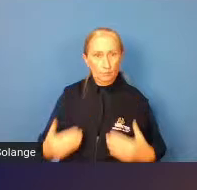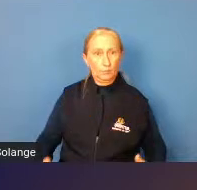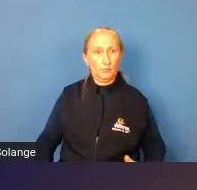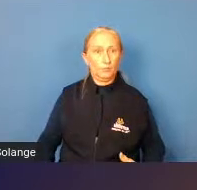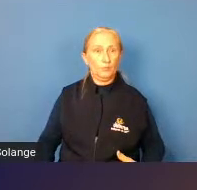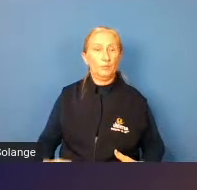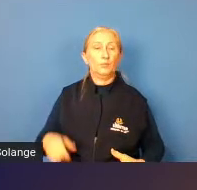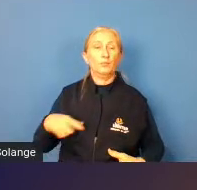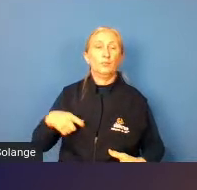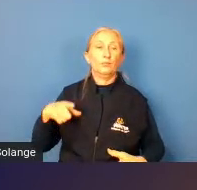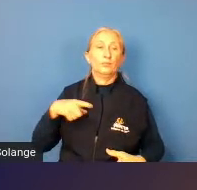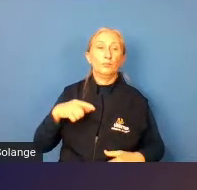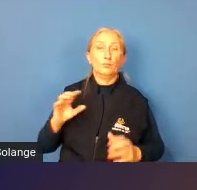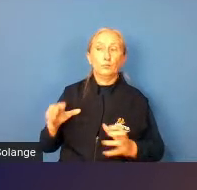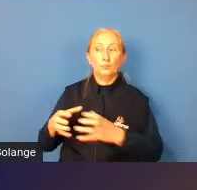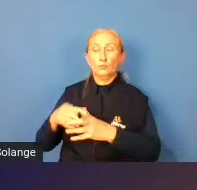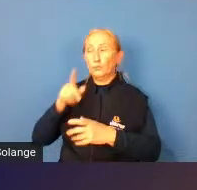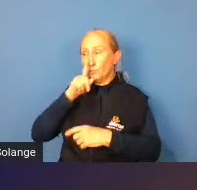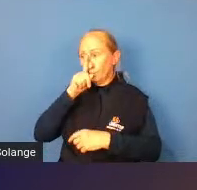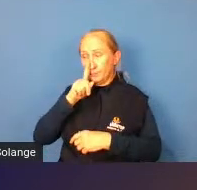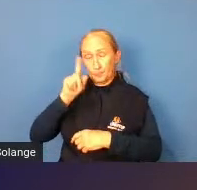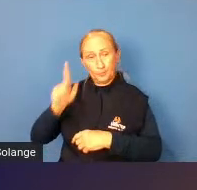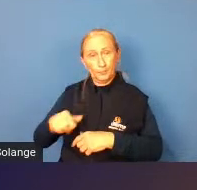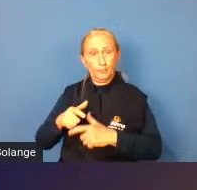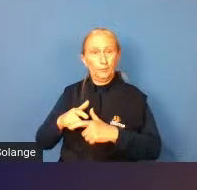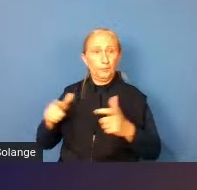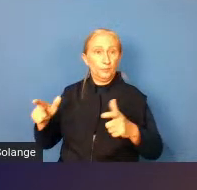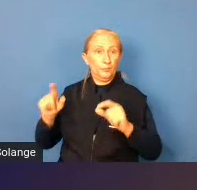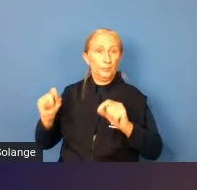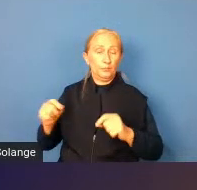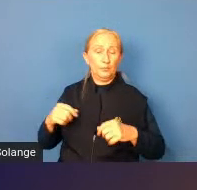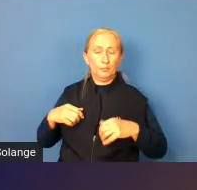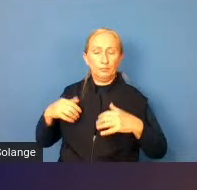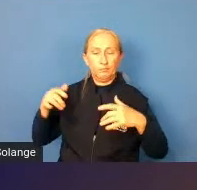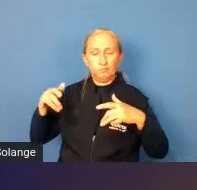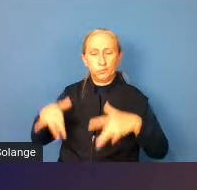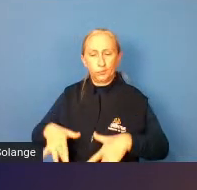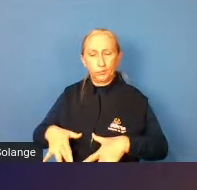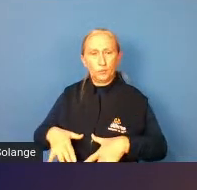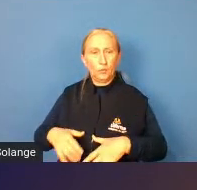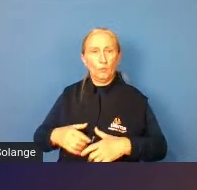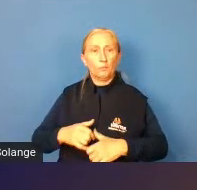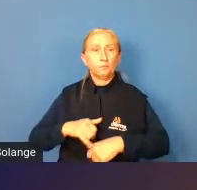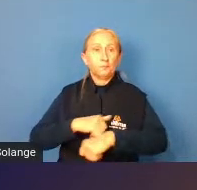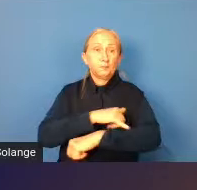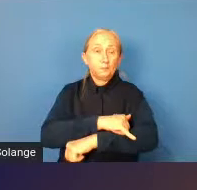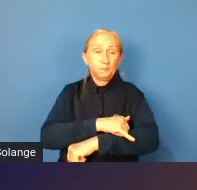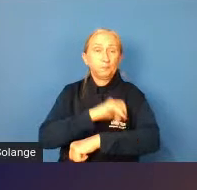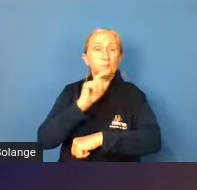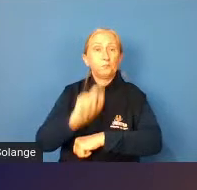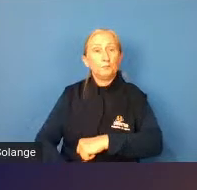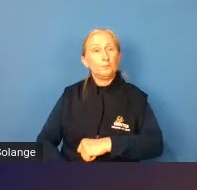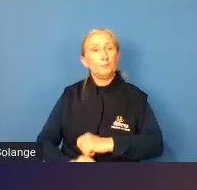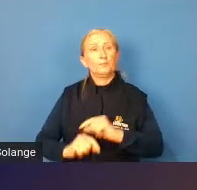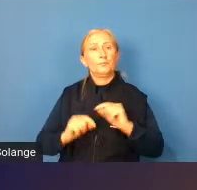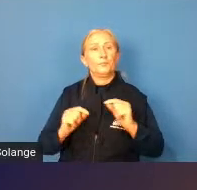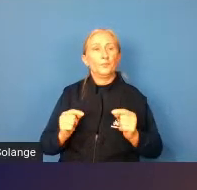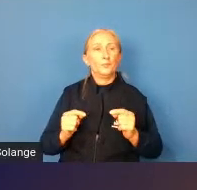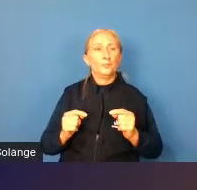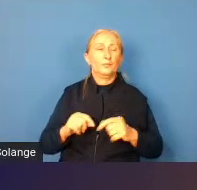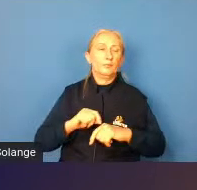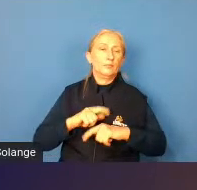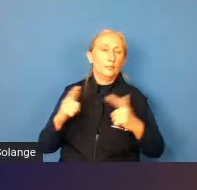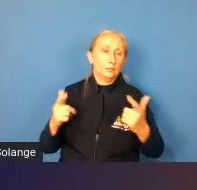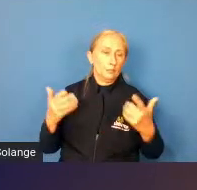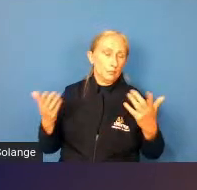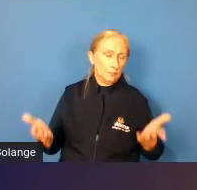eles acabam sendo do grupo de risco eles progridem para um sedentarismo para uma obesidade e claro